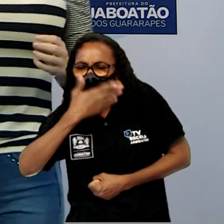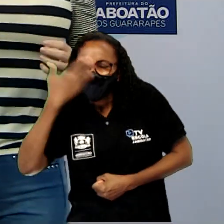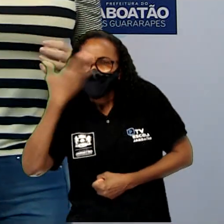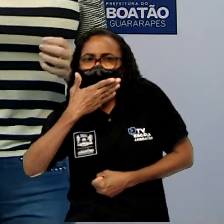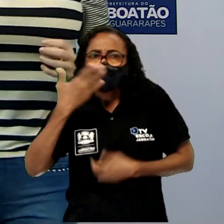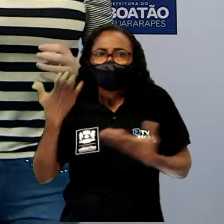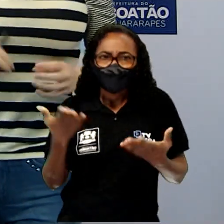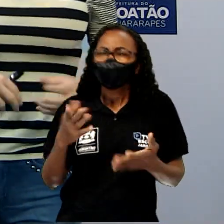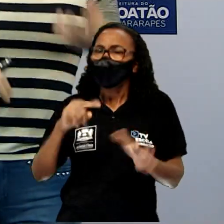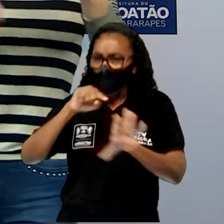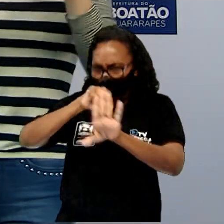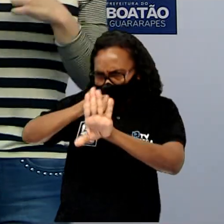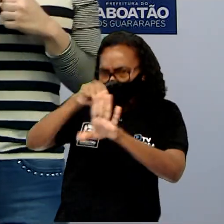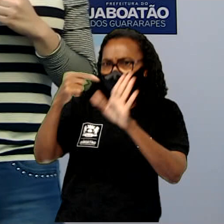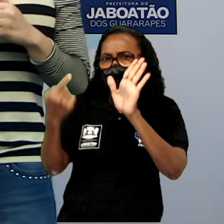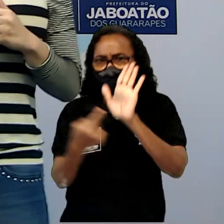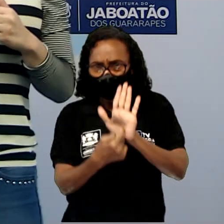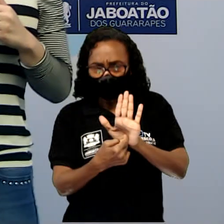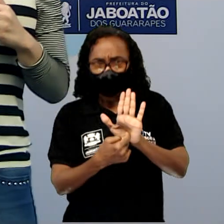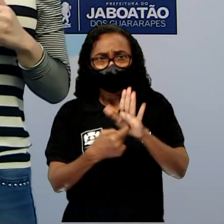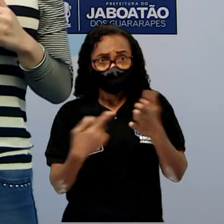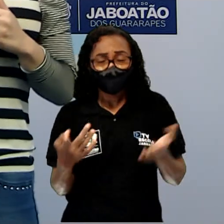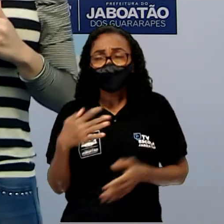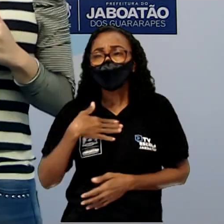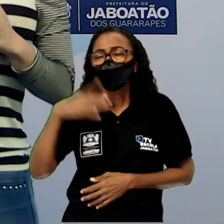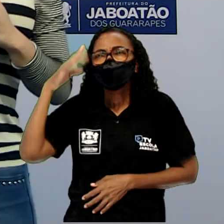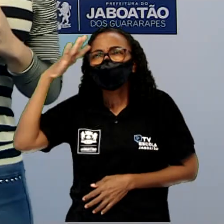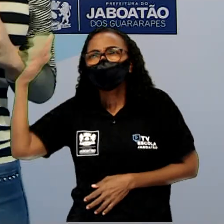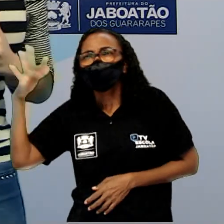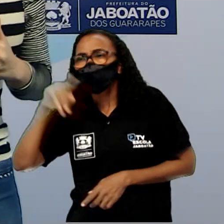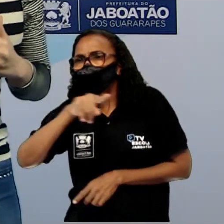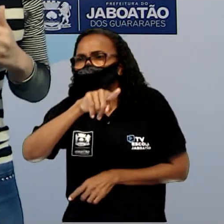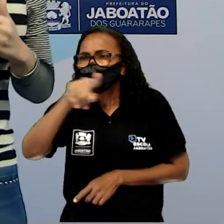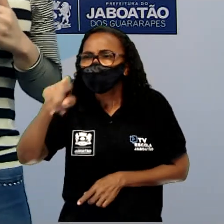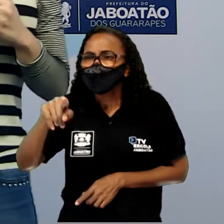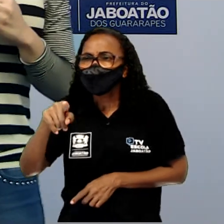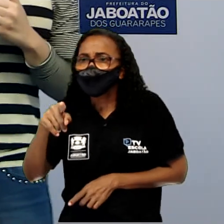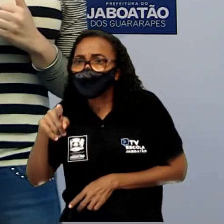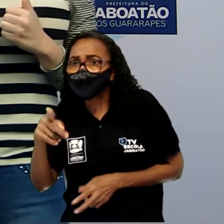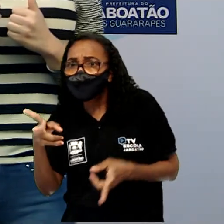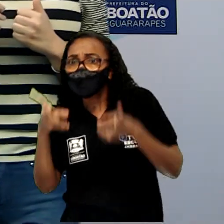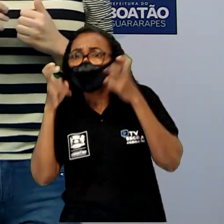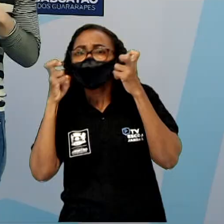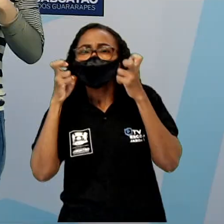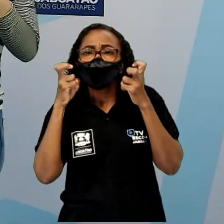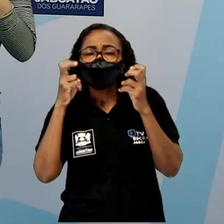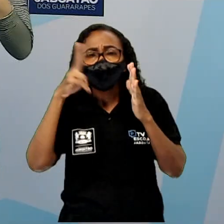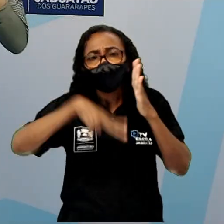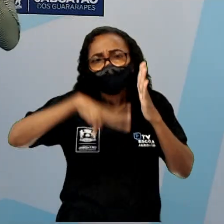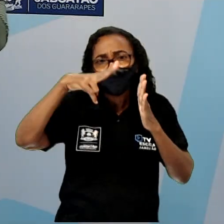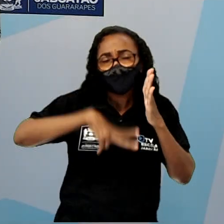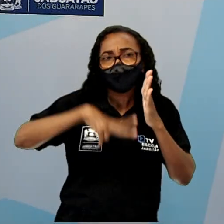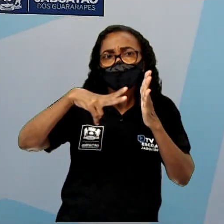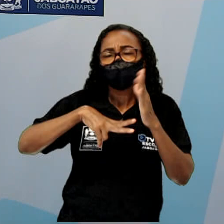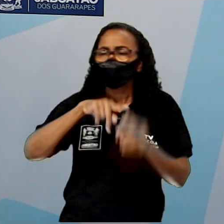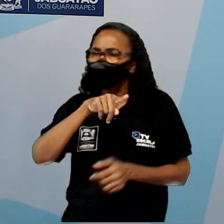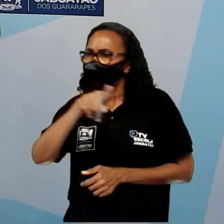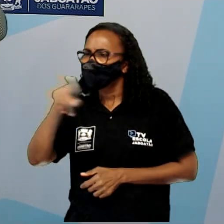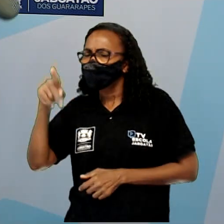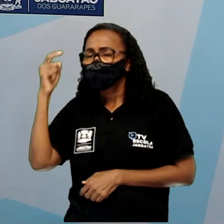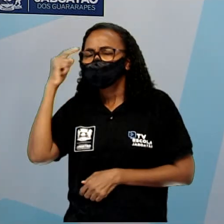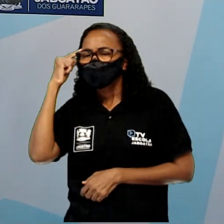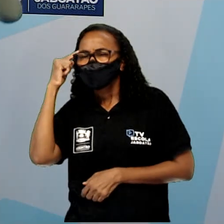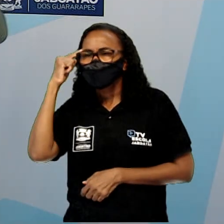o nome metáfora? Eu imagino que quando vocês ouviram a minha leitura, vocês ficaram